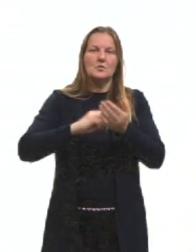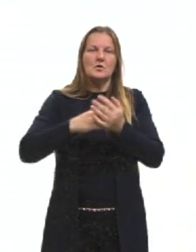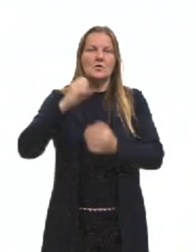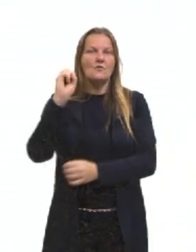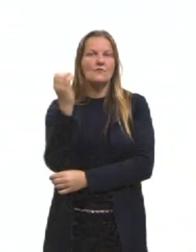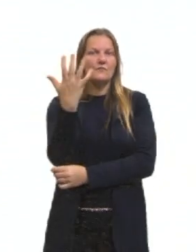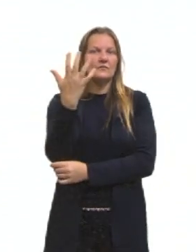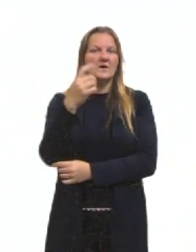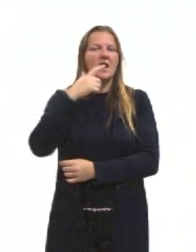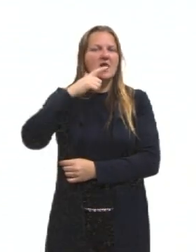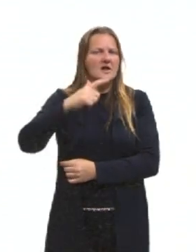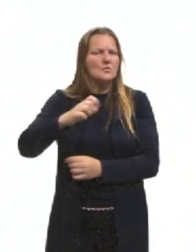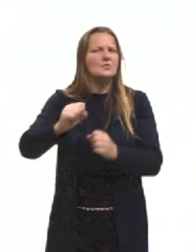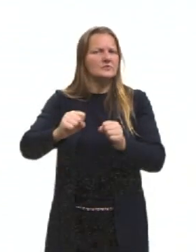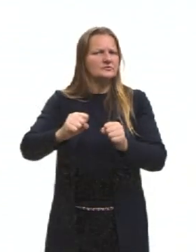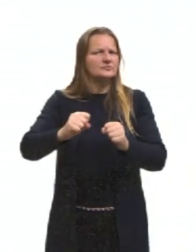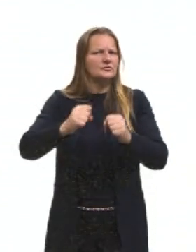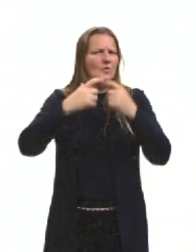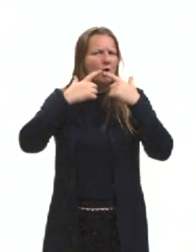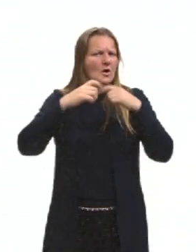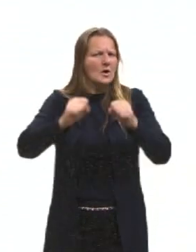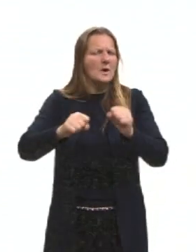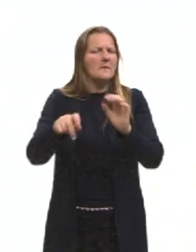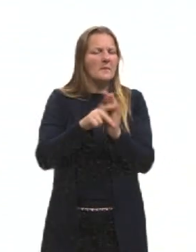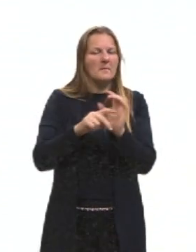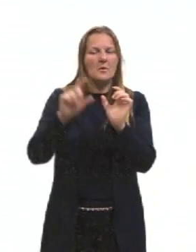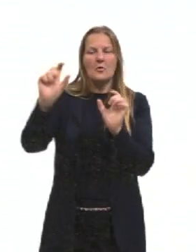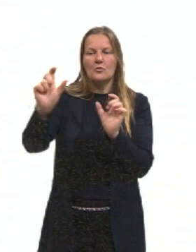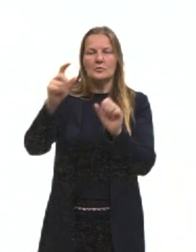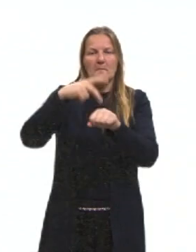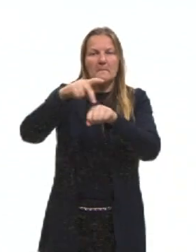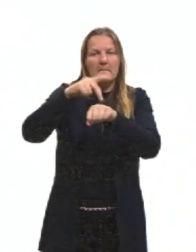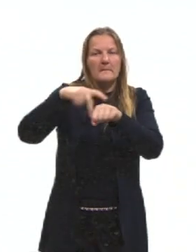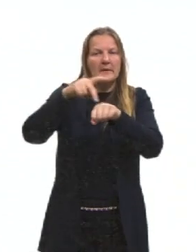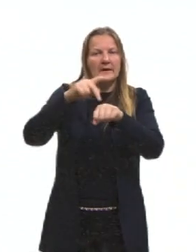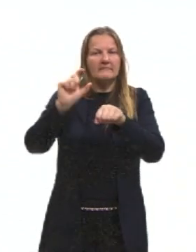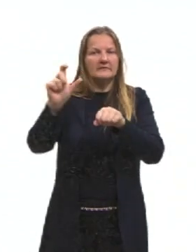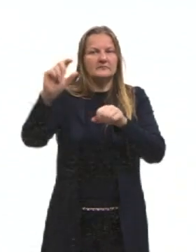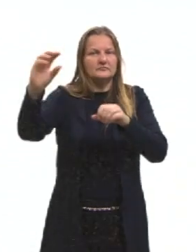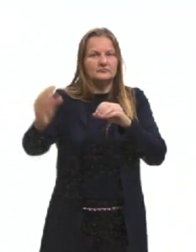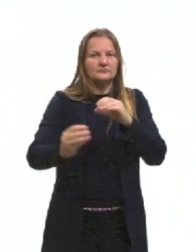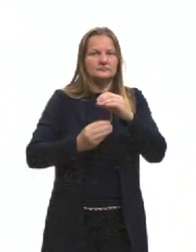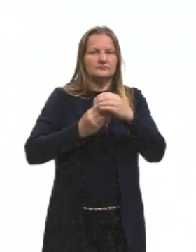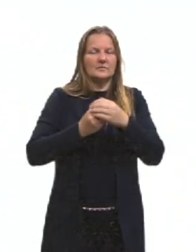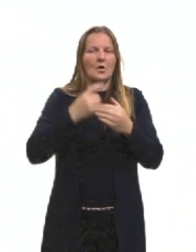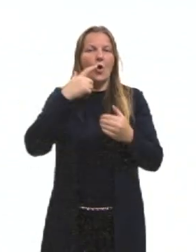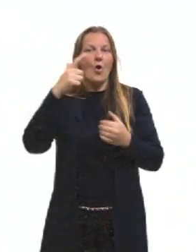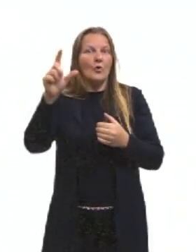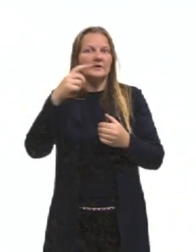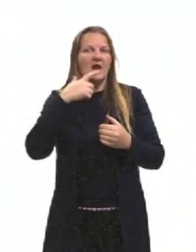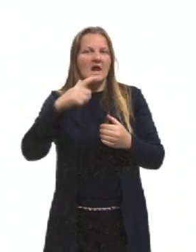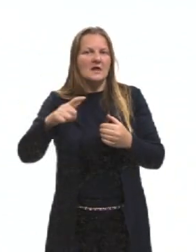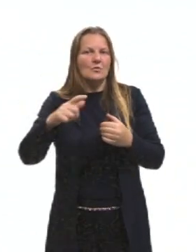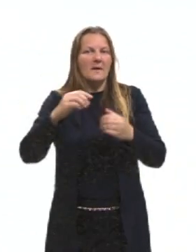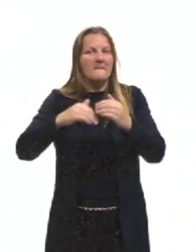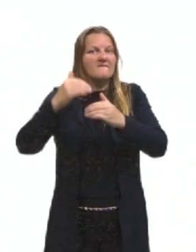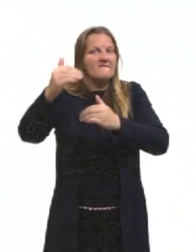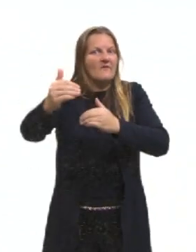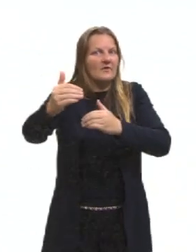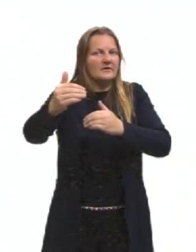linguístico que ocorre pela apropriação de uma palavra ou expressão de uma língua estrangeira.